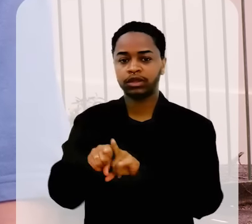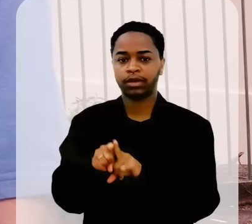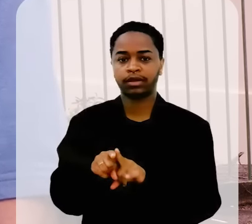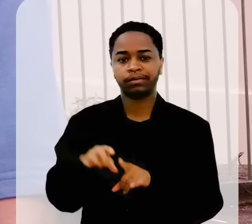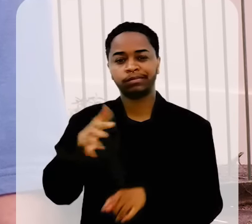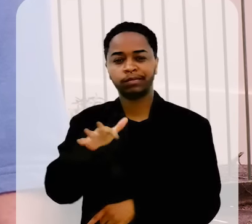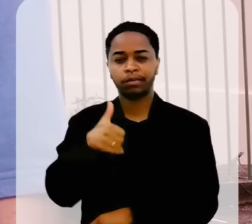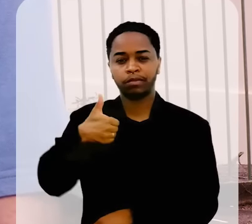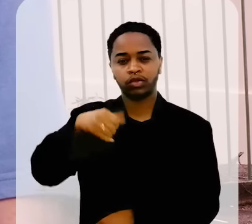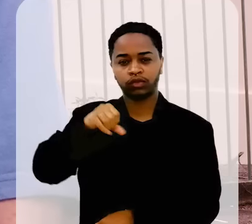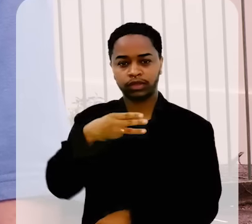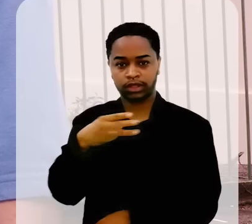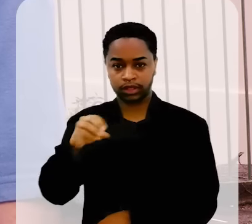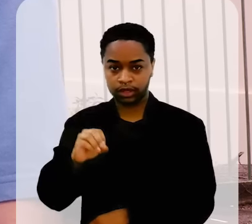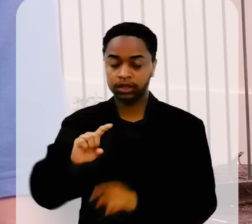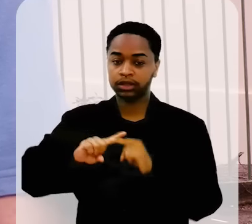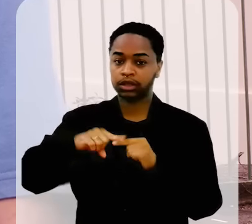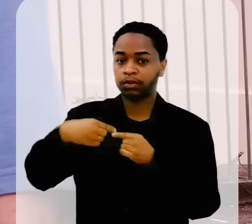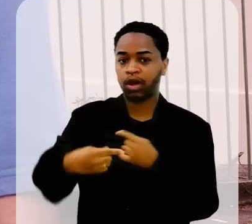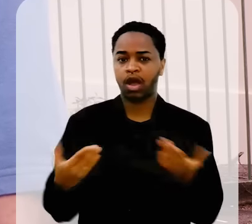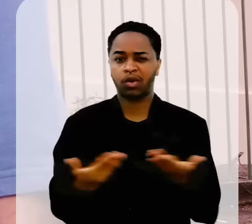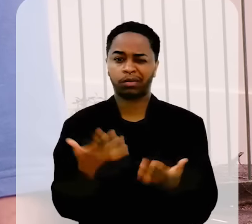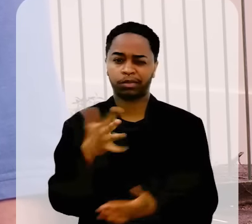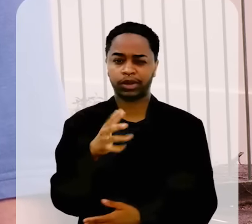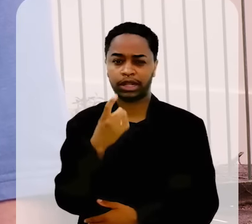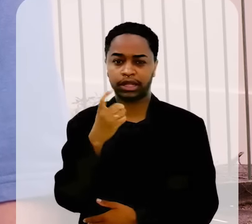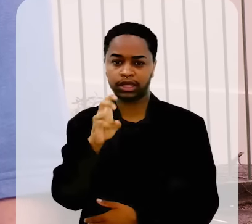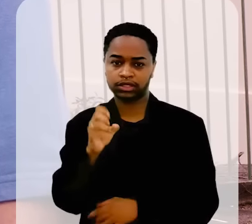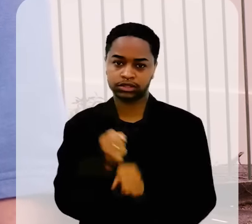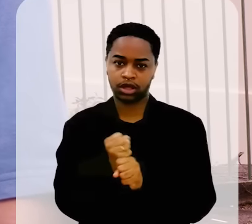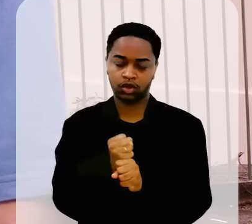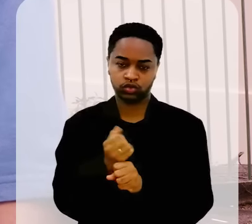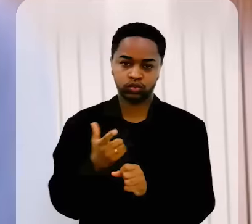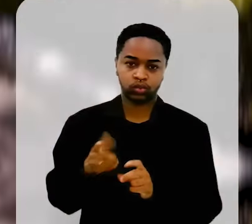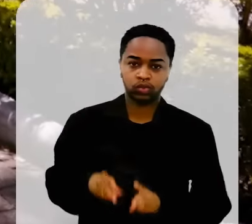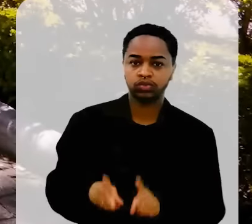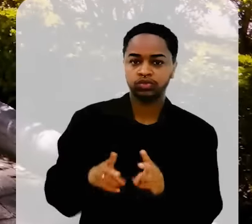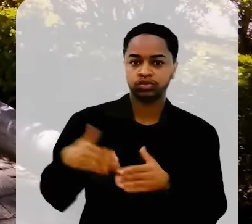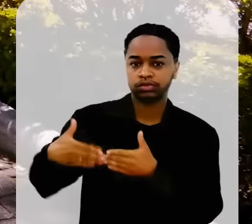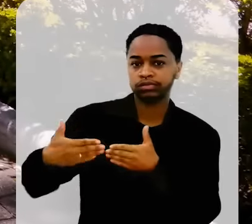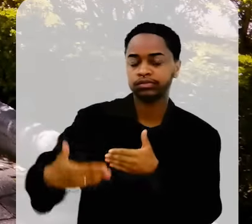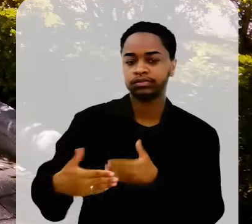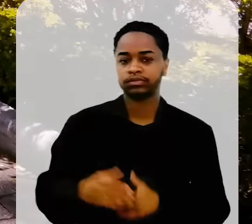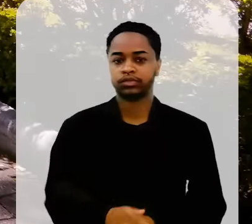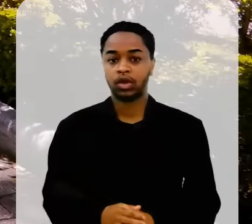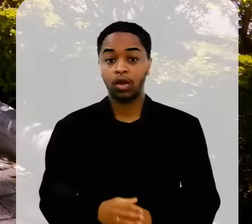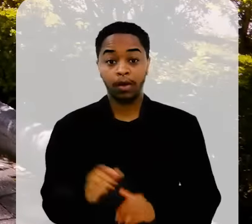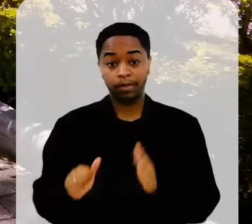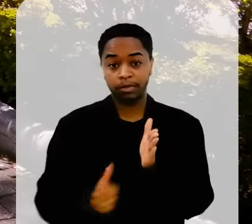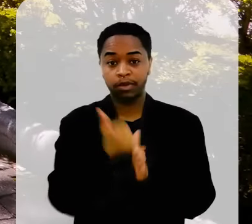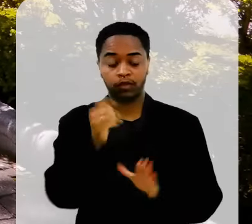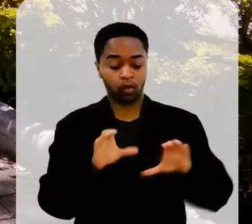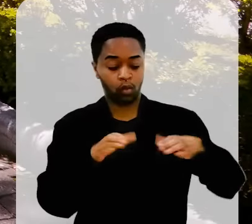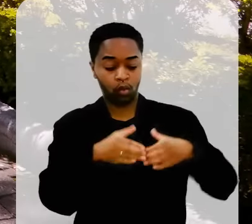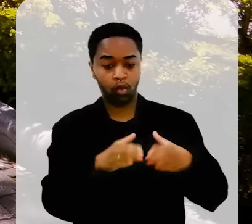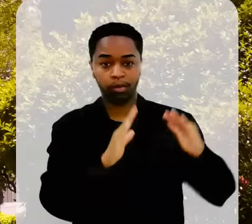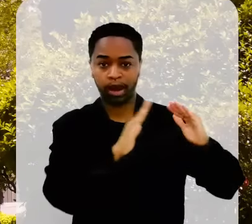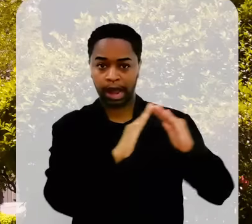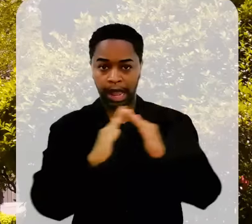por volta de 1930. E retornou agora, de uns 15 anos para cá. O primeiro núcleo habitacional surgiu em